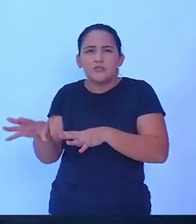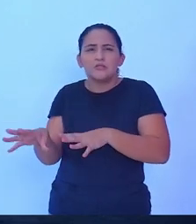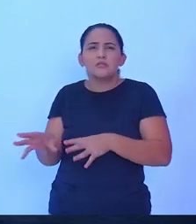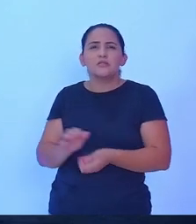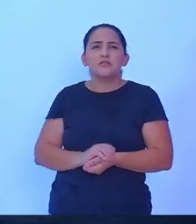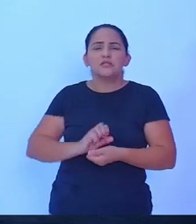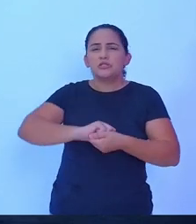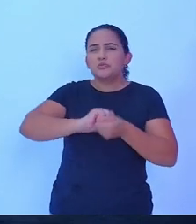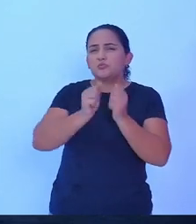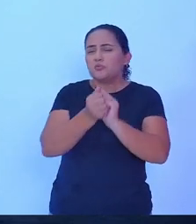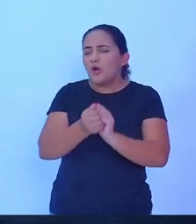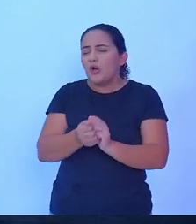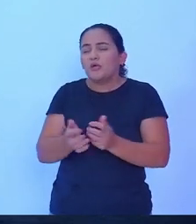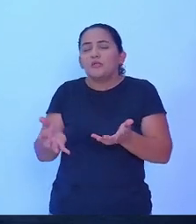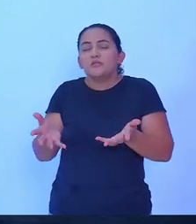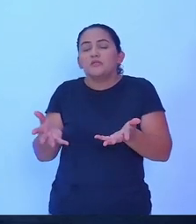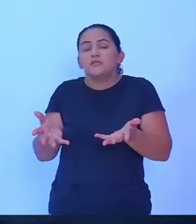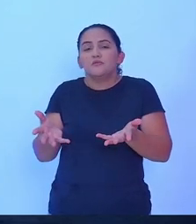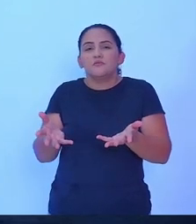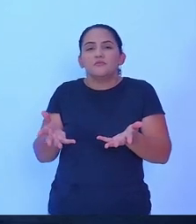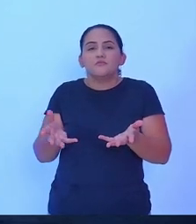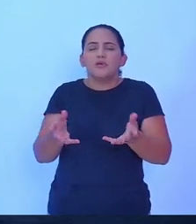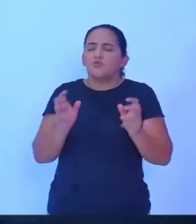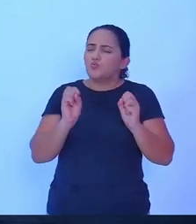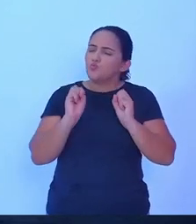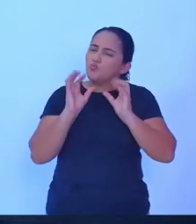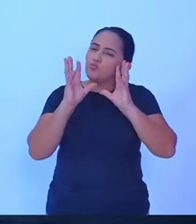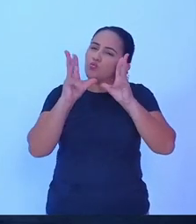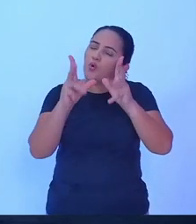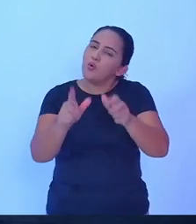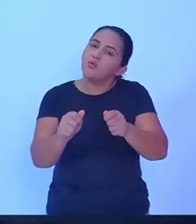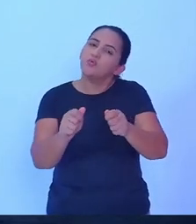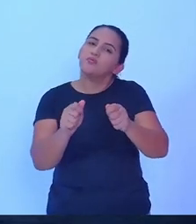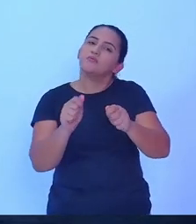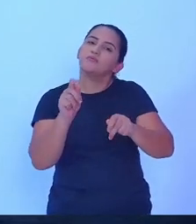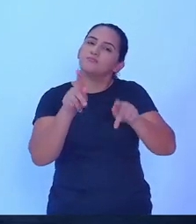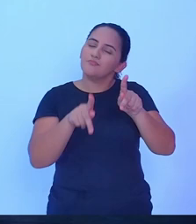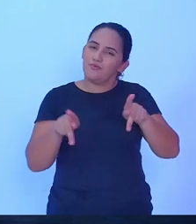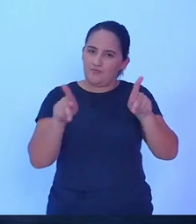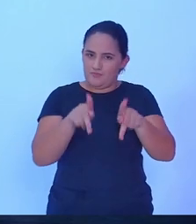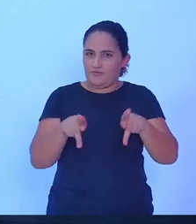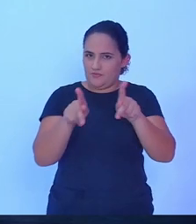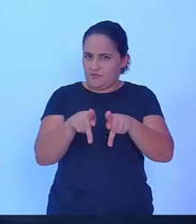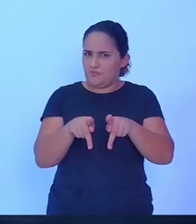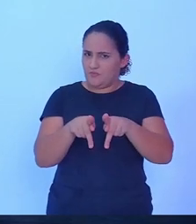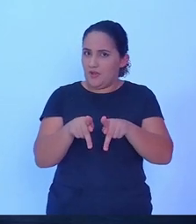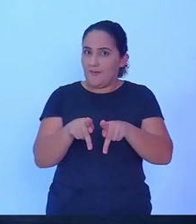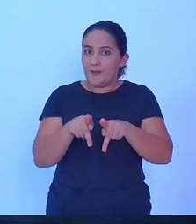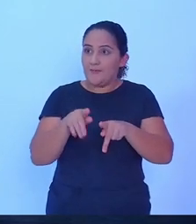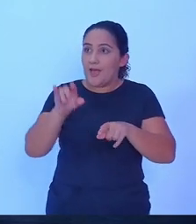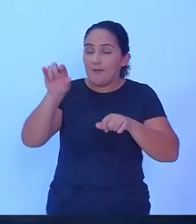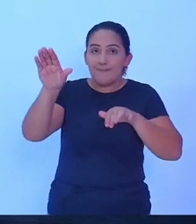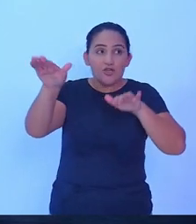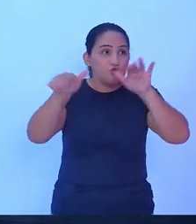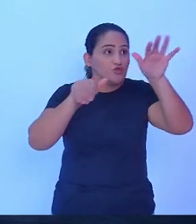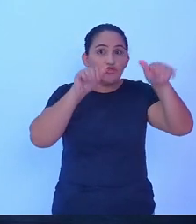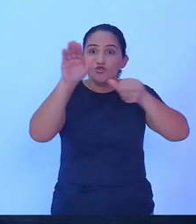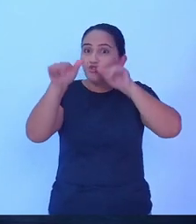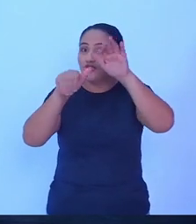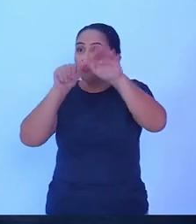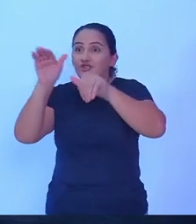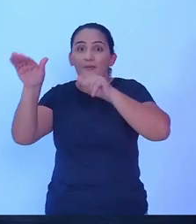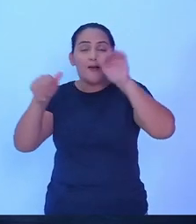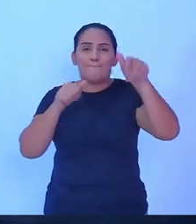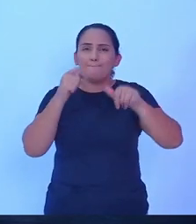para toda a nossa população. Por quê? Porque só assim nós vamos atrair os nossos investidores.